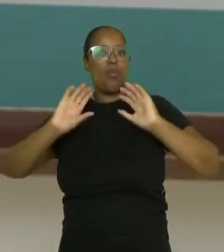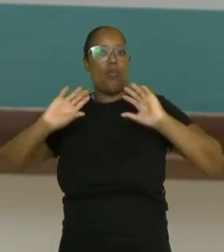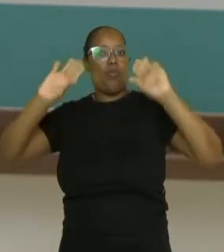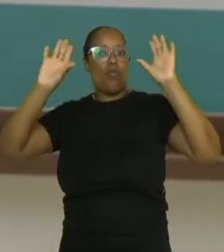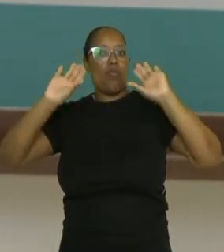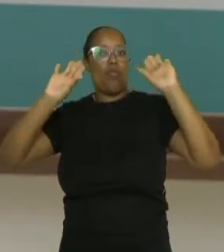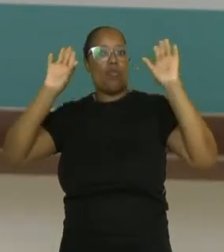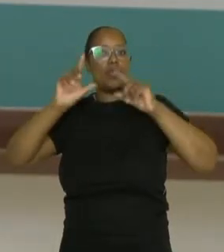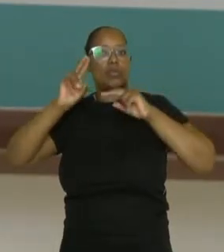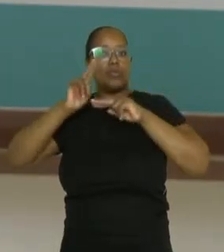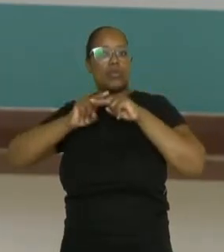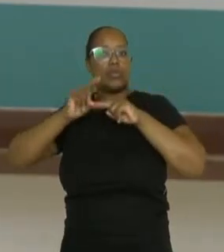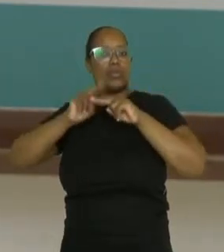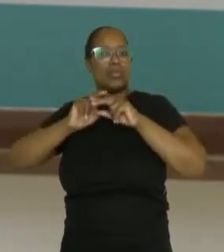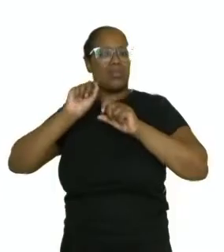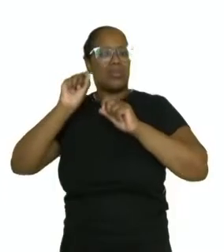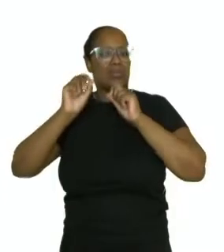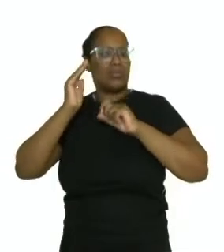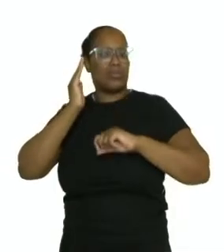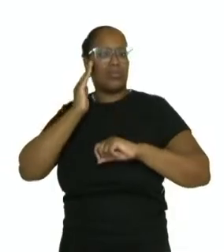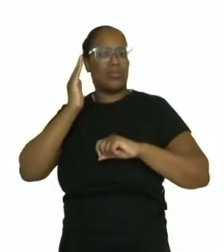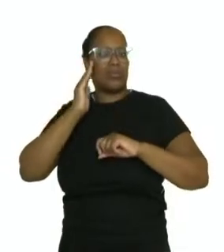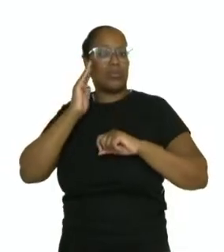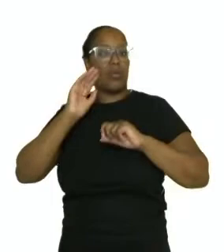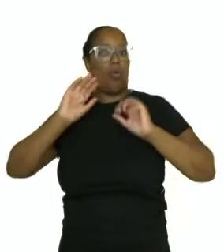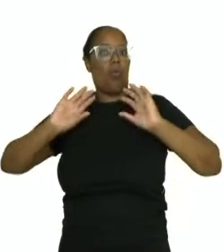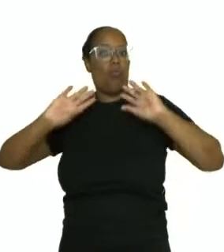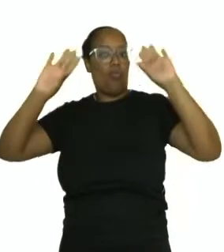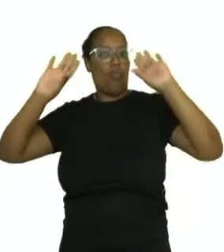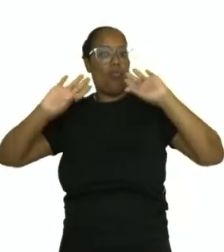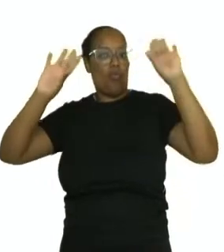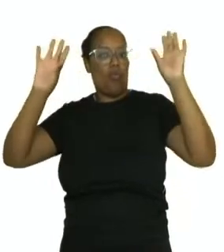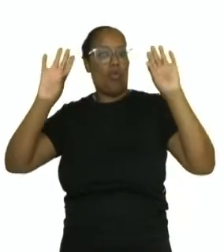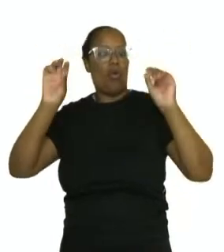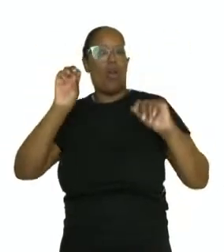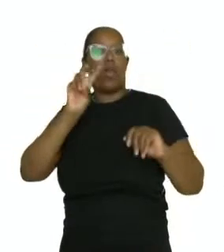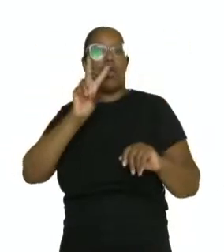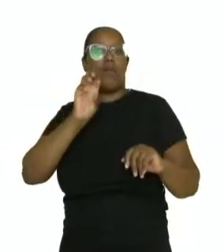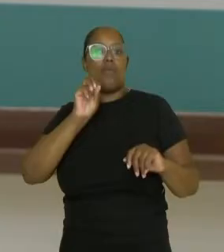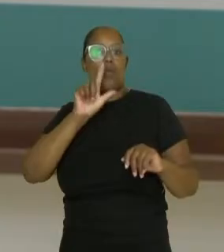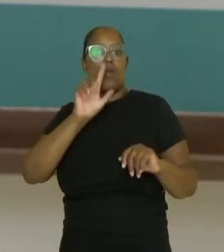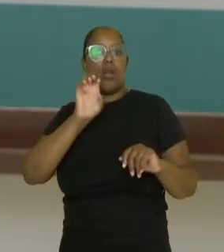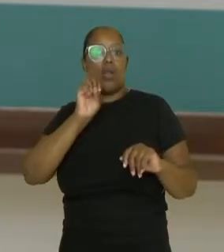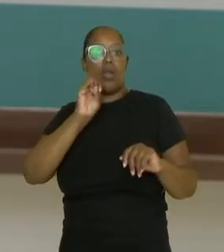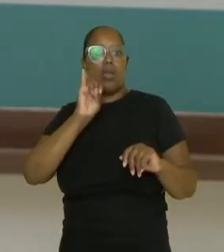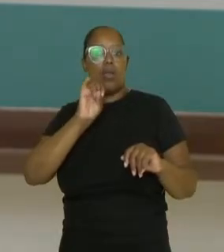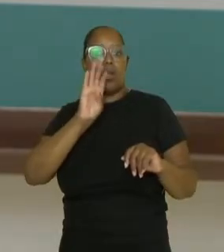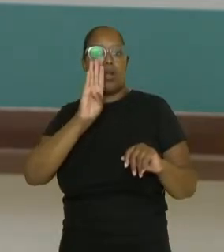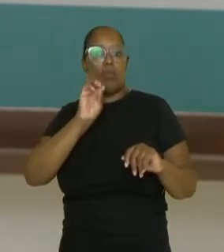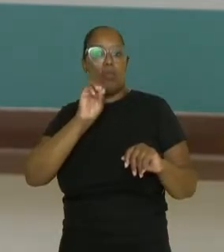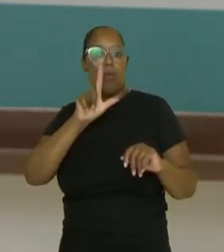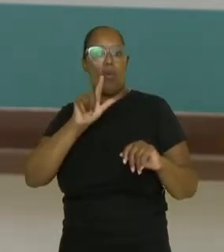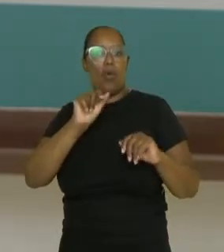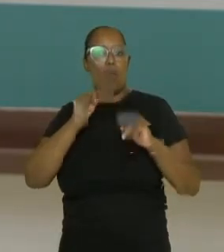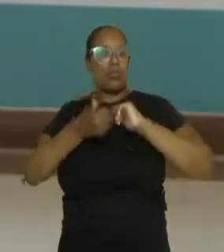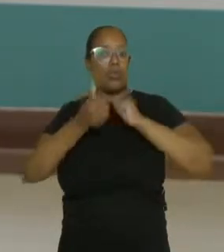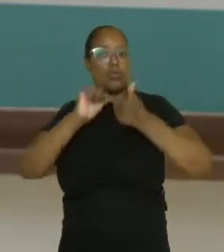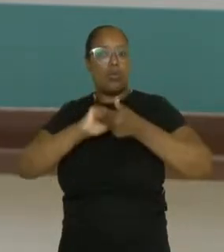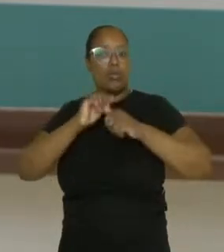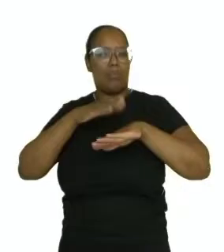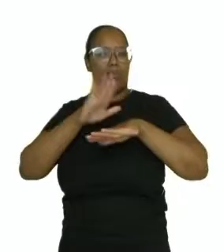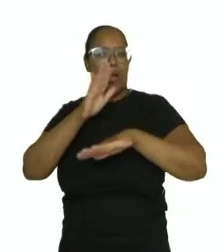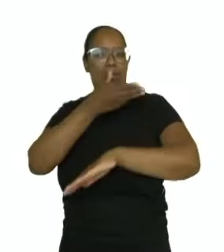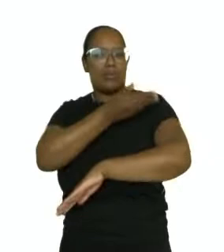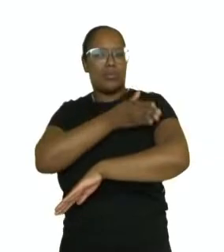o que sabemos o voleibol é um dos esportes mais praticados do mundo e no Brasil também é uma